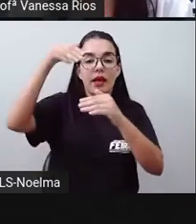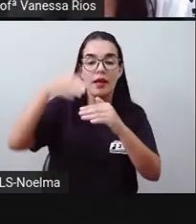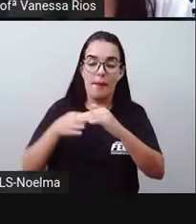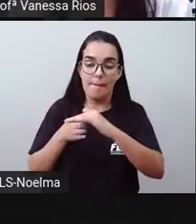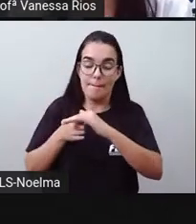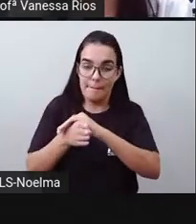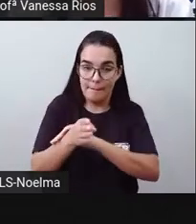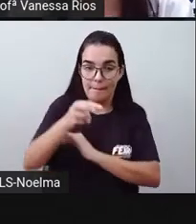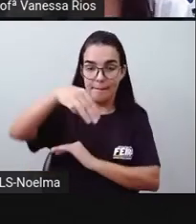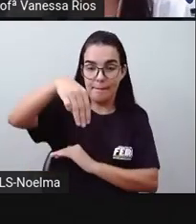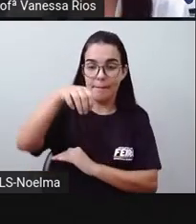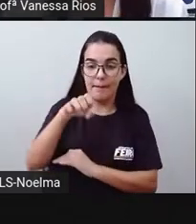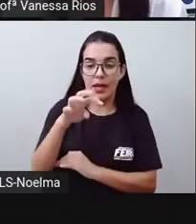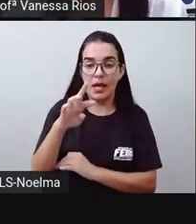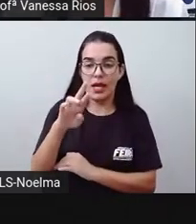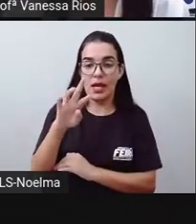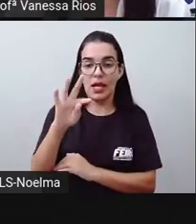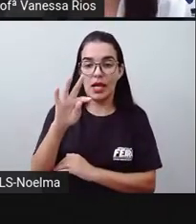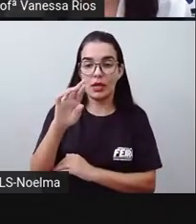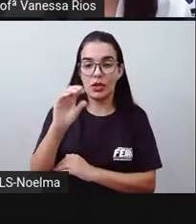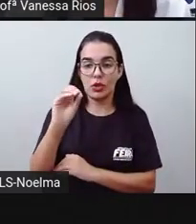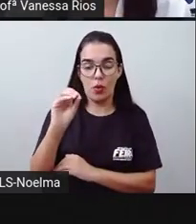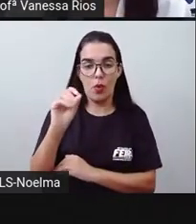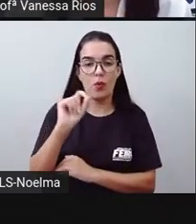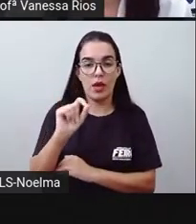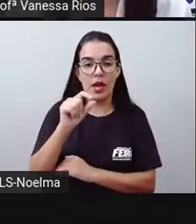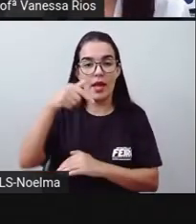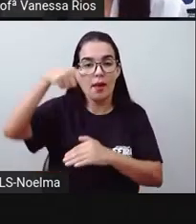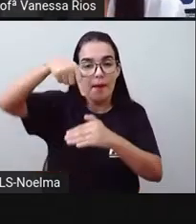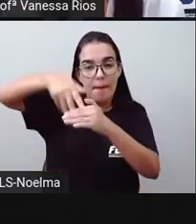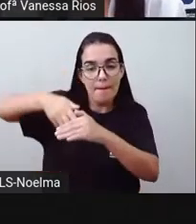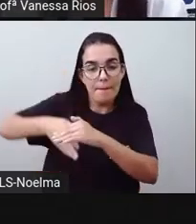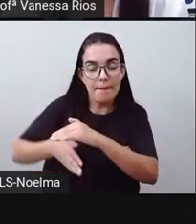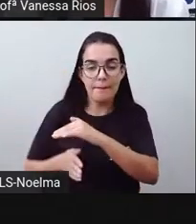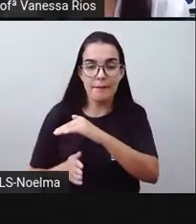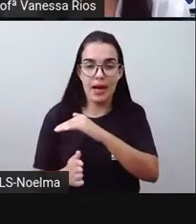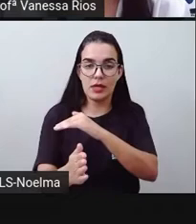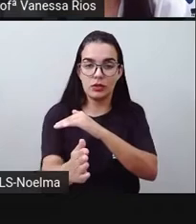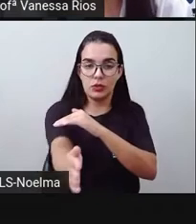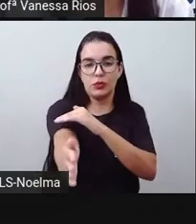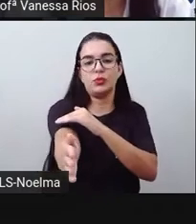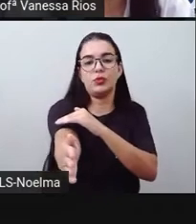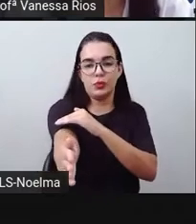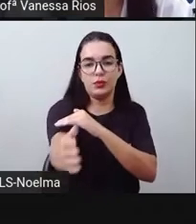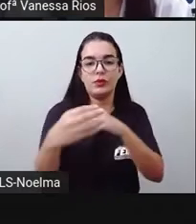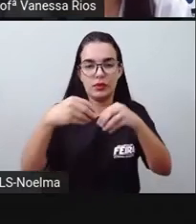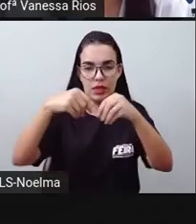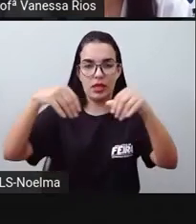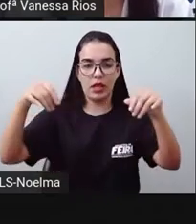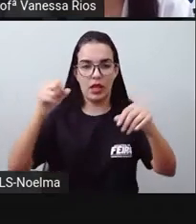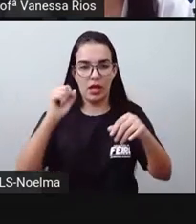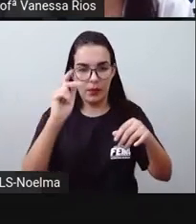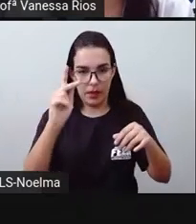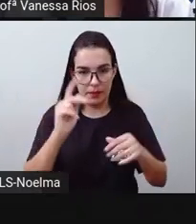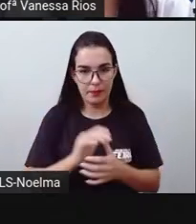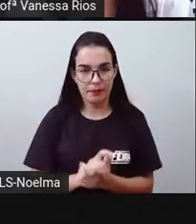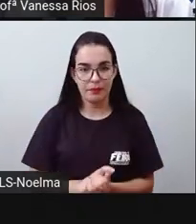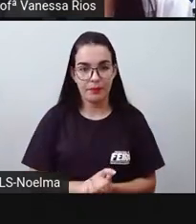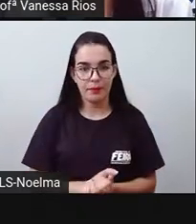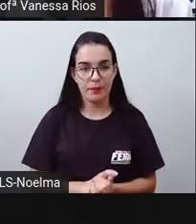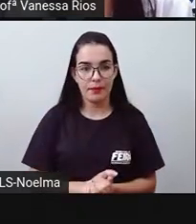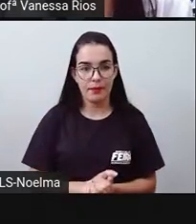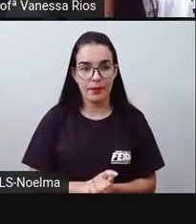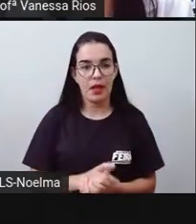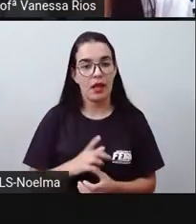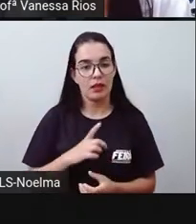grande parte da sua trajetória por baixo da terra. E se destina